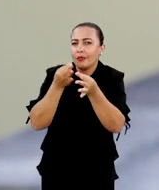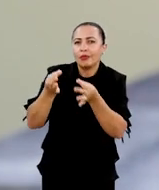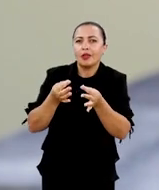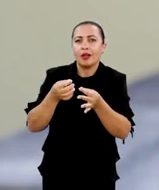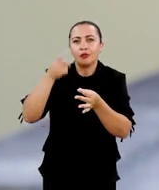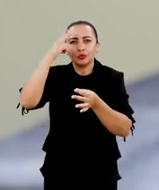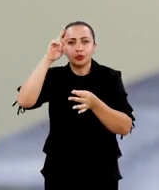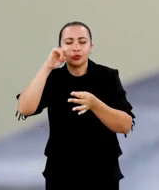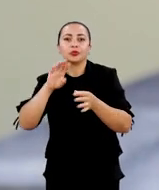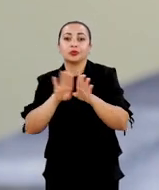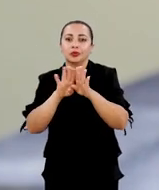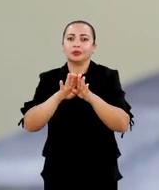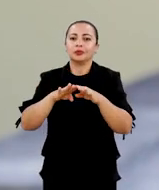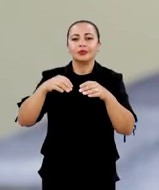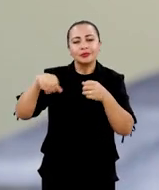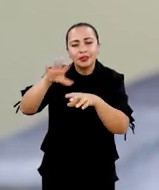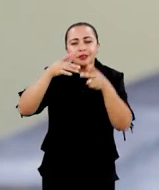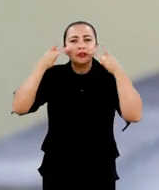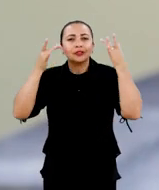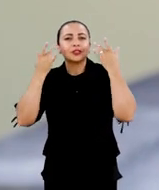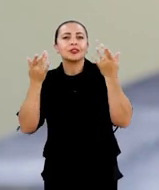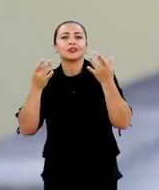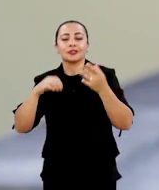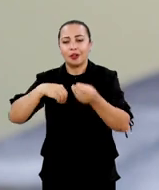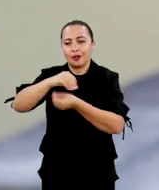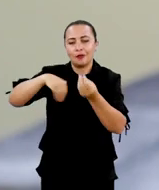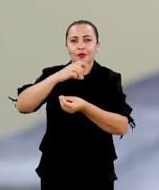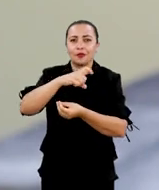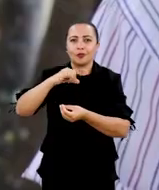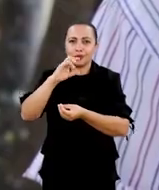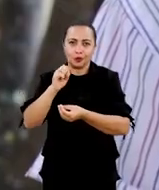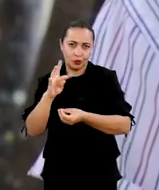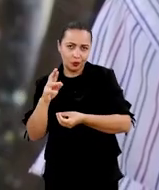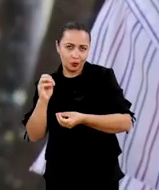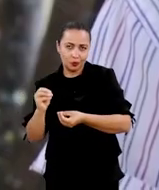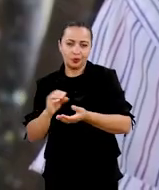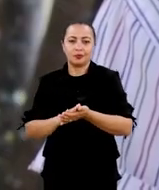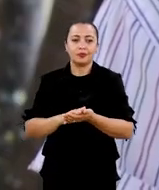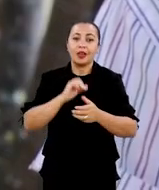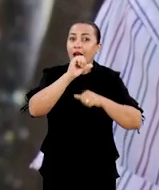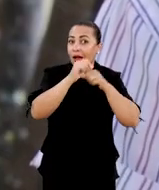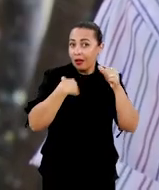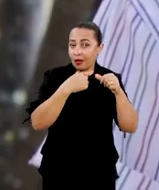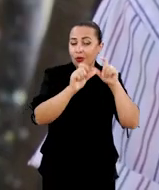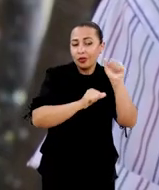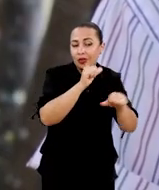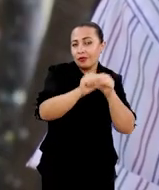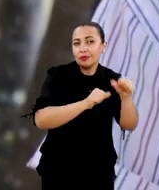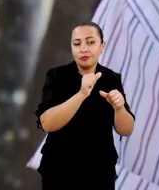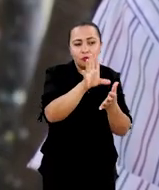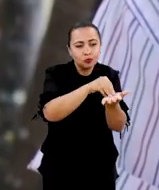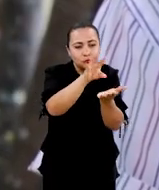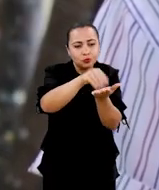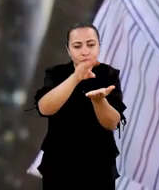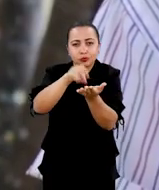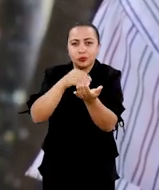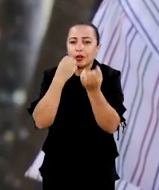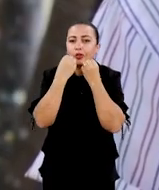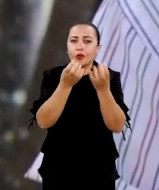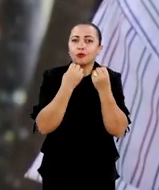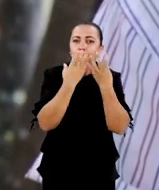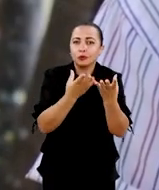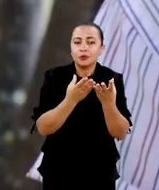e do contexto histórico e artístico da peça que envolve Xisto Bahia. Eu desenvolvo a coleta e a catalogação das